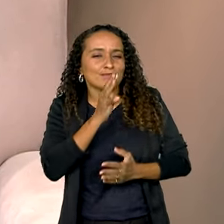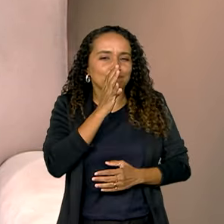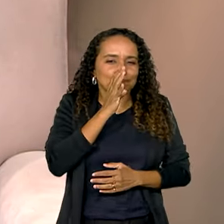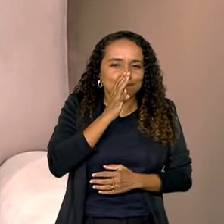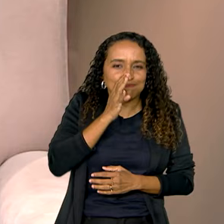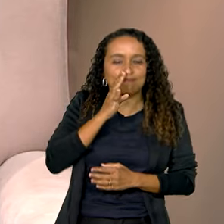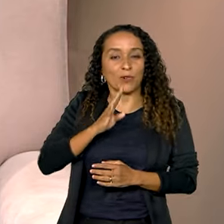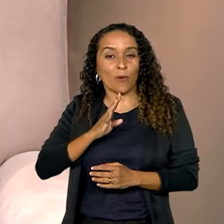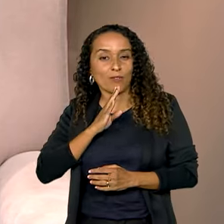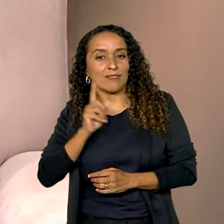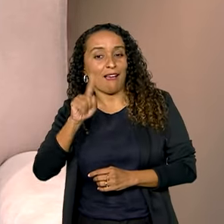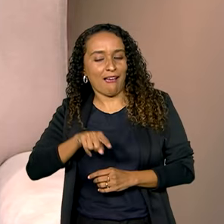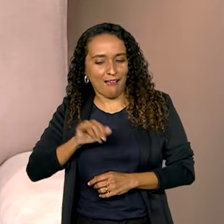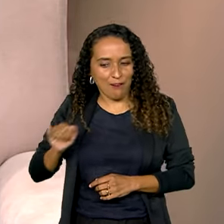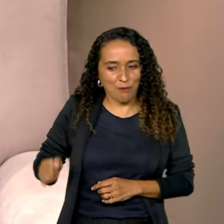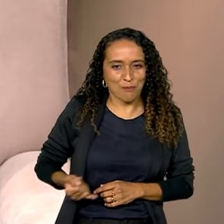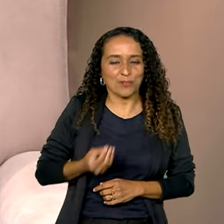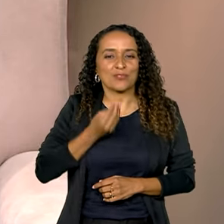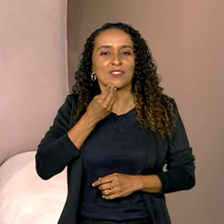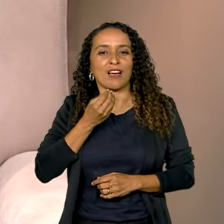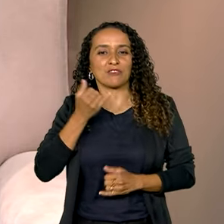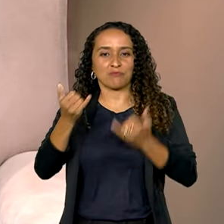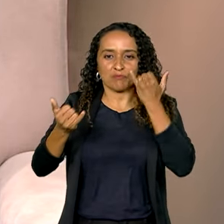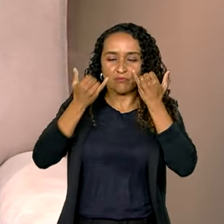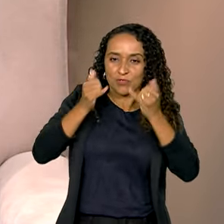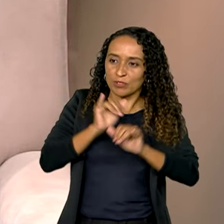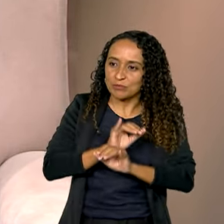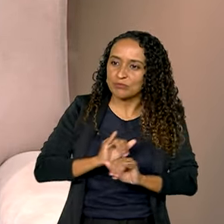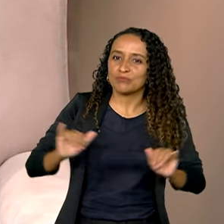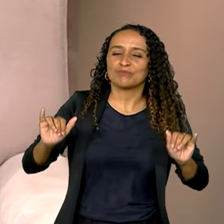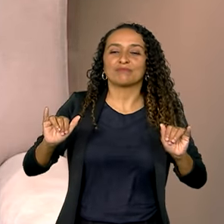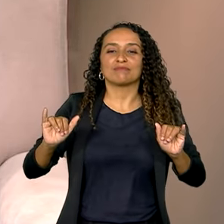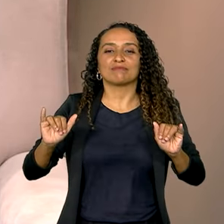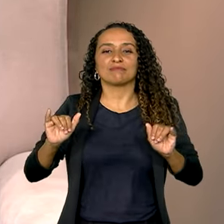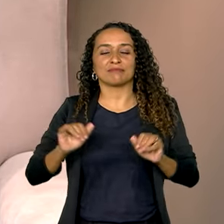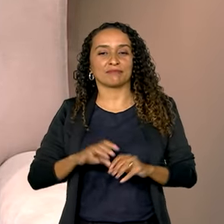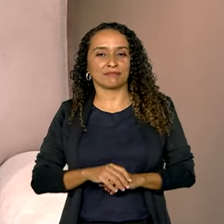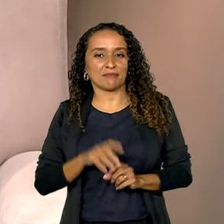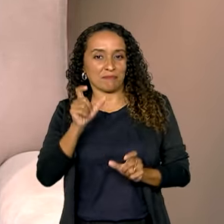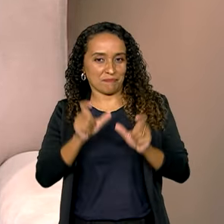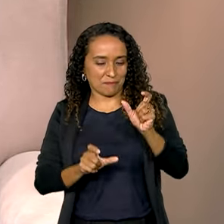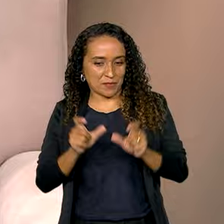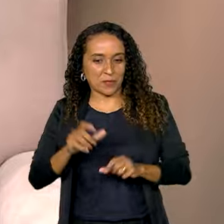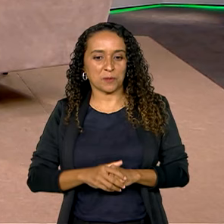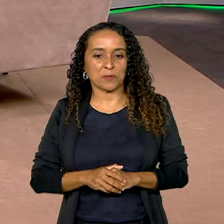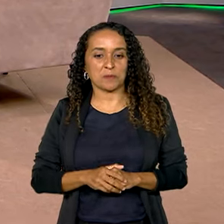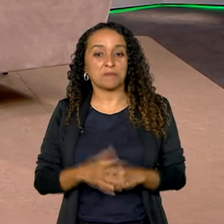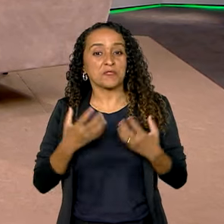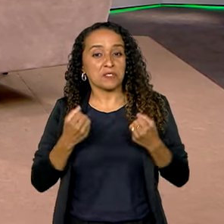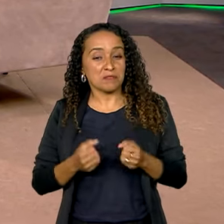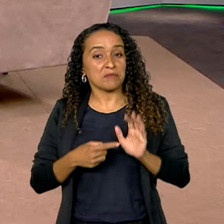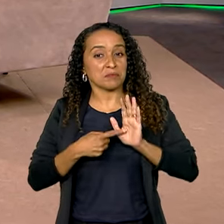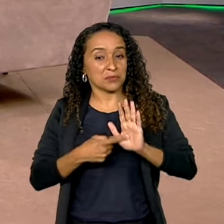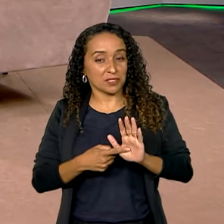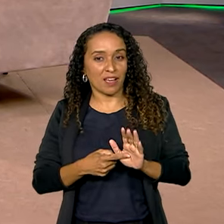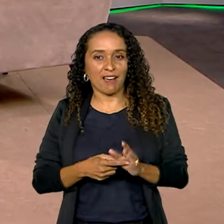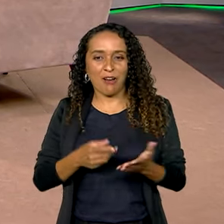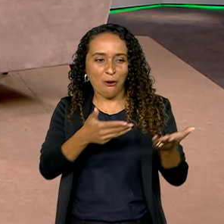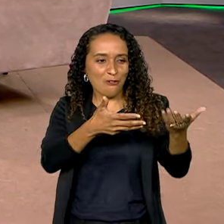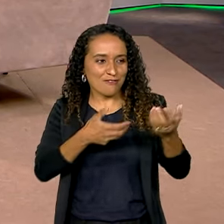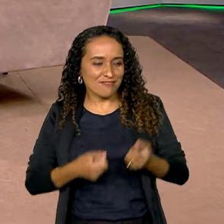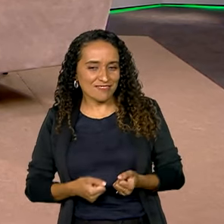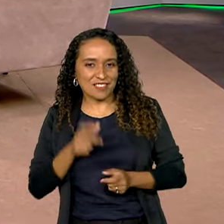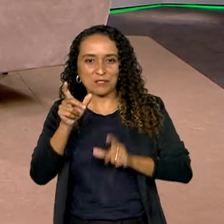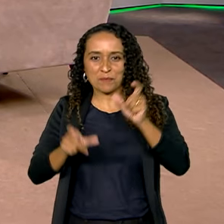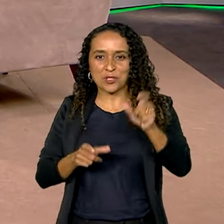essa é uma grande oportunidade, né, para que essa informação sobre o beneficiômetro chegue às pessoas, né? Vamos dar esse serviço, então, convidar as pessoas para